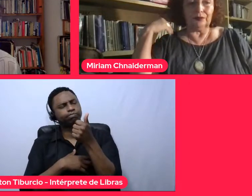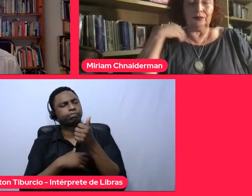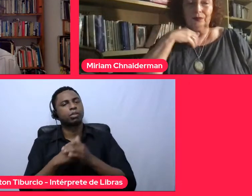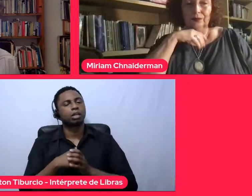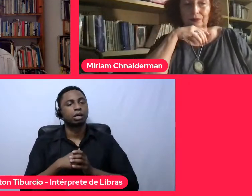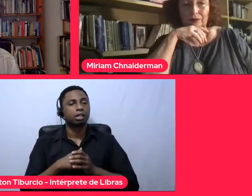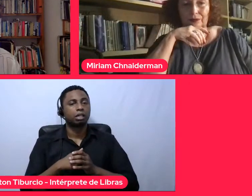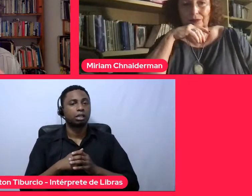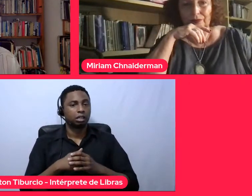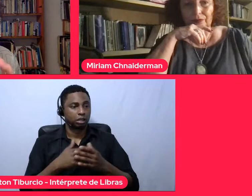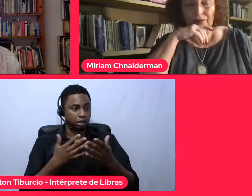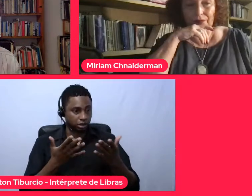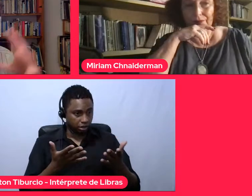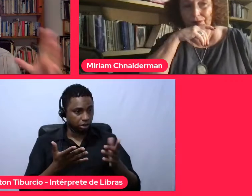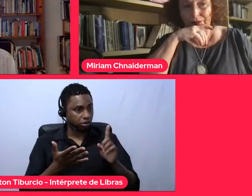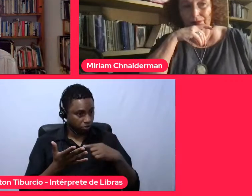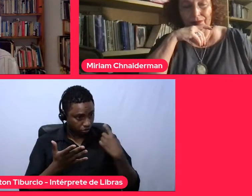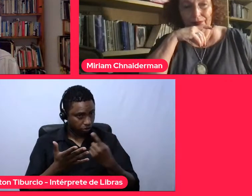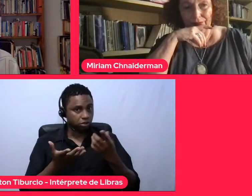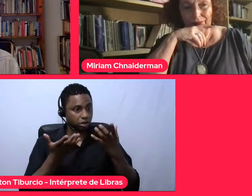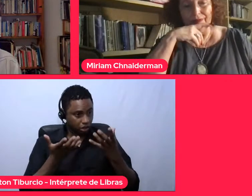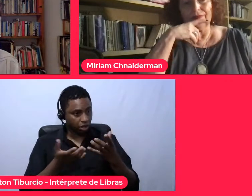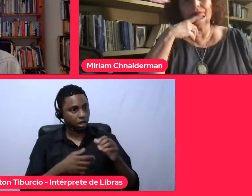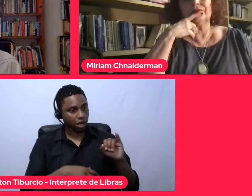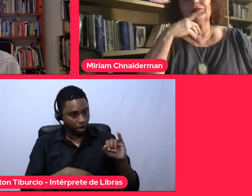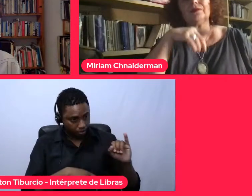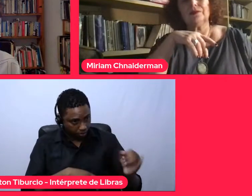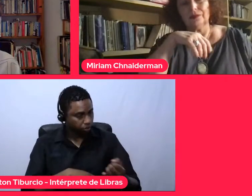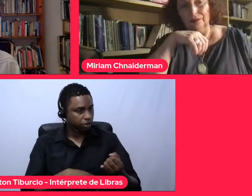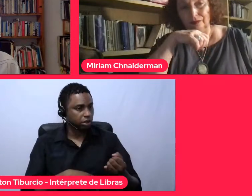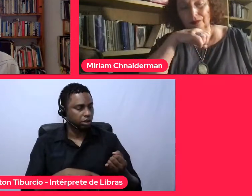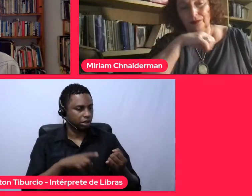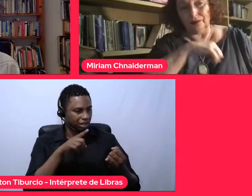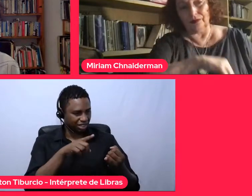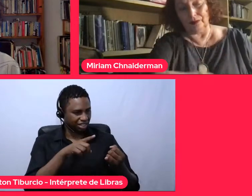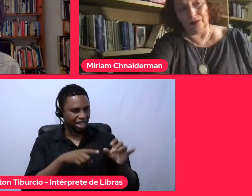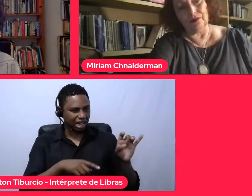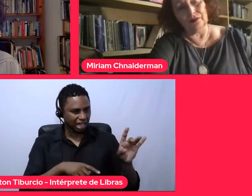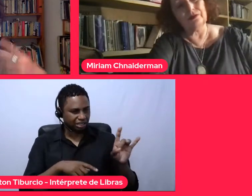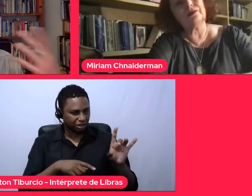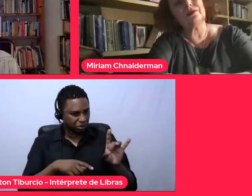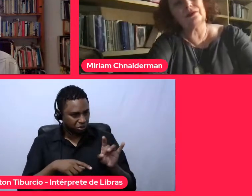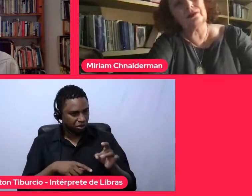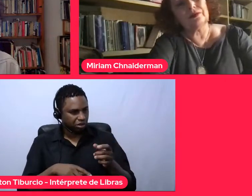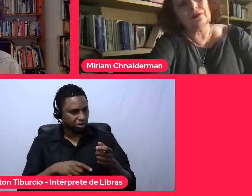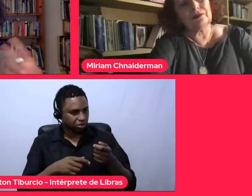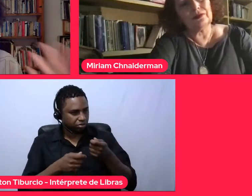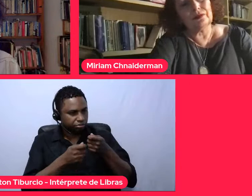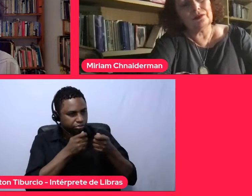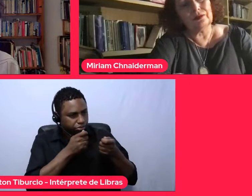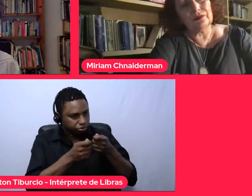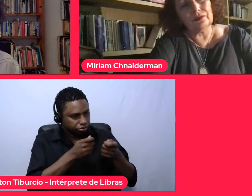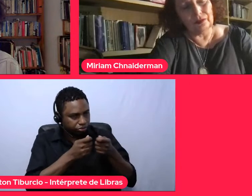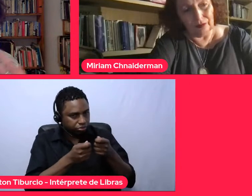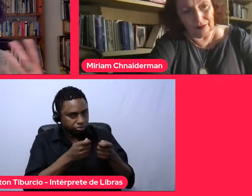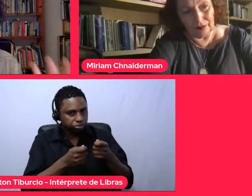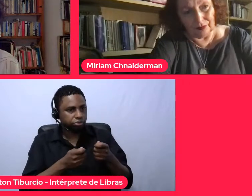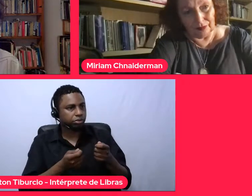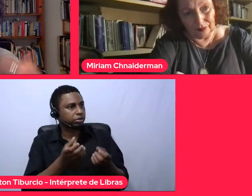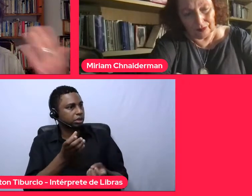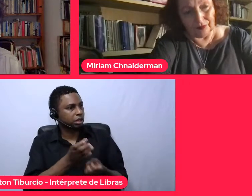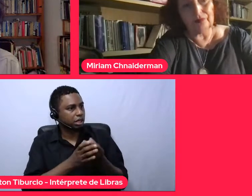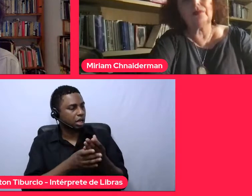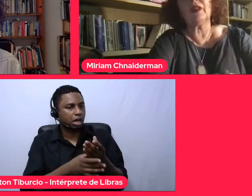tento é que nós estamos querendo aproveitar a íntegra dos depoimentos de cada um deles para criar um podcast,